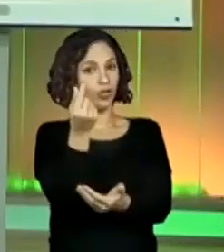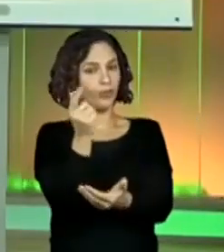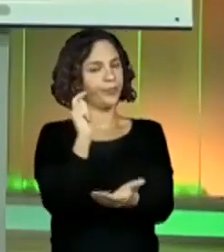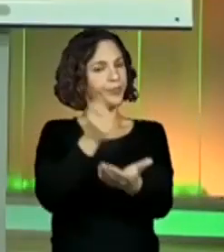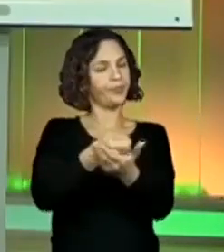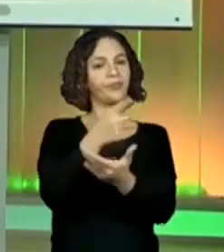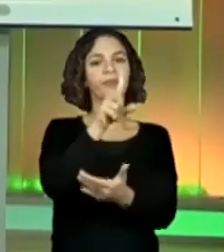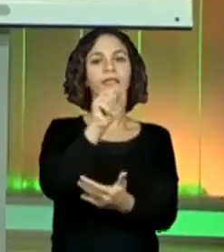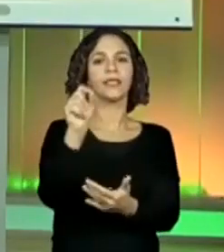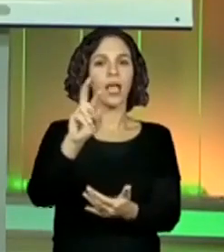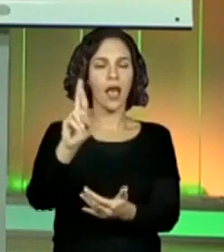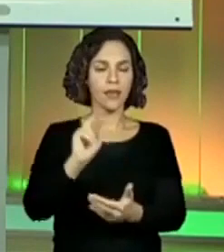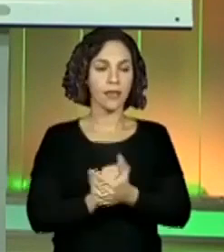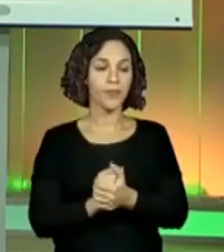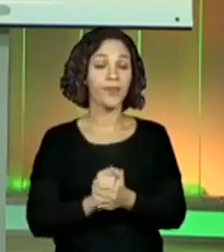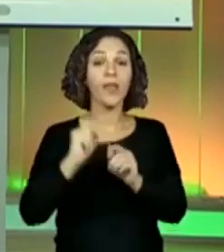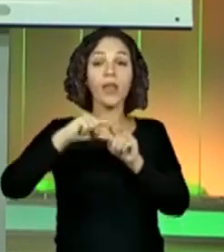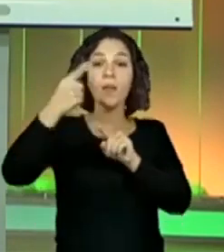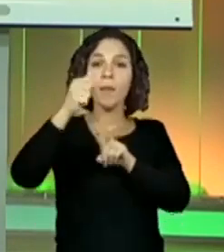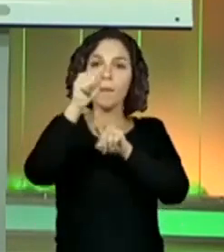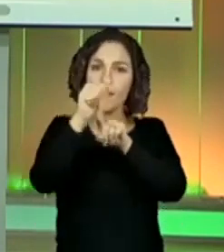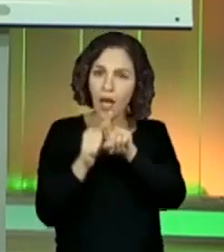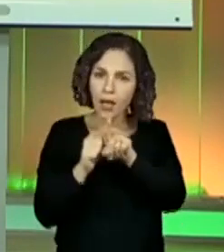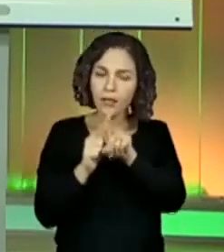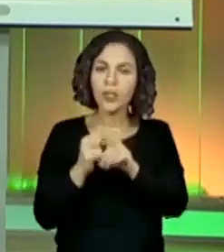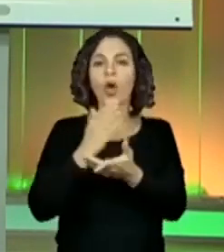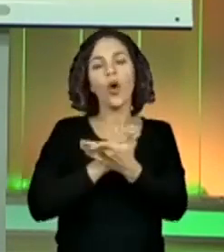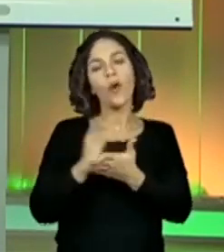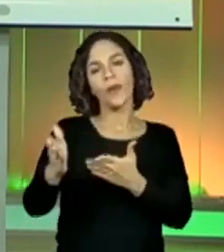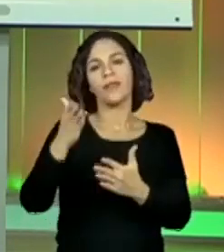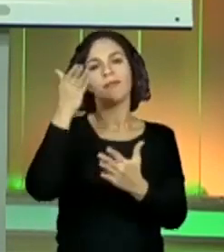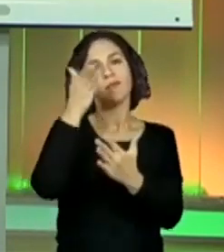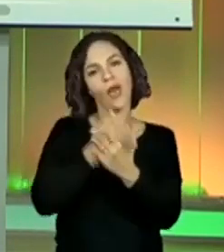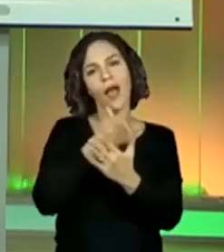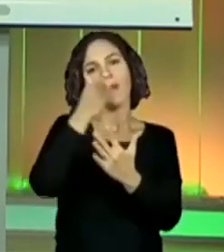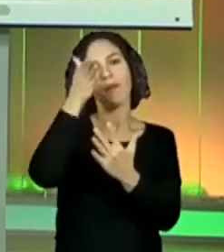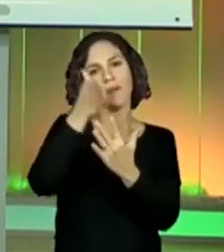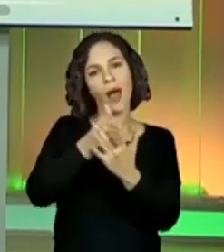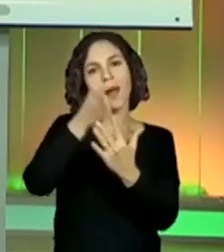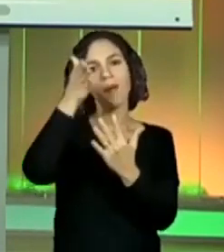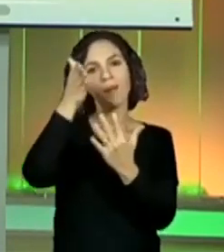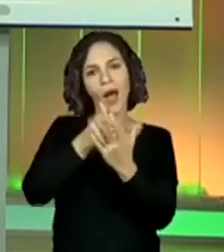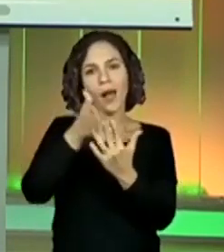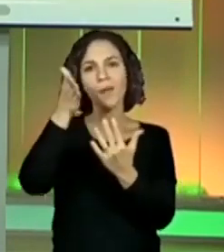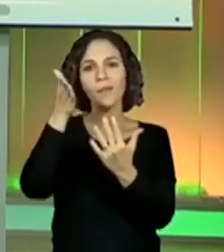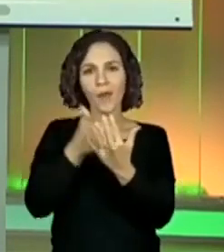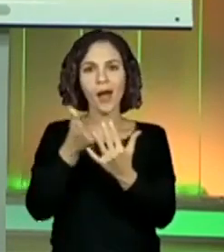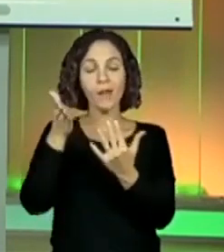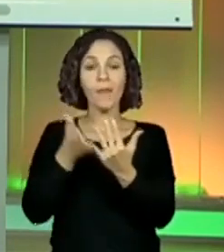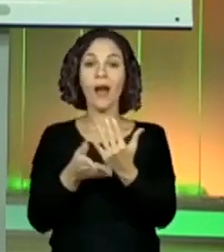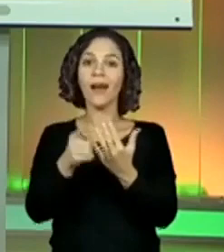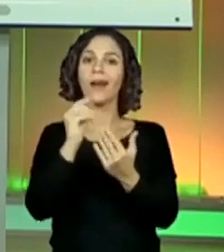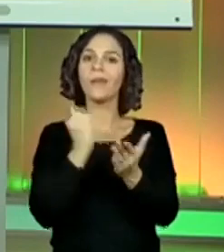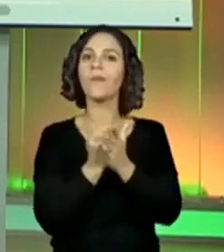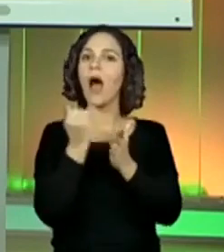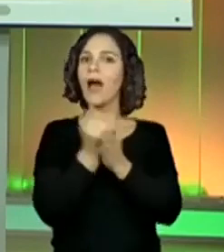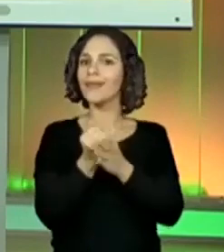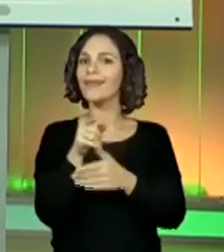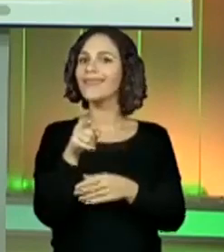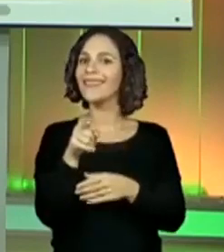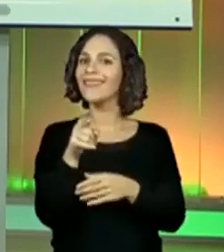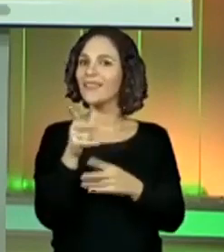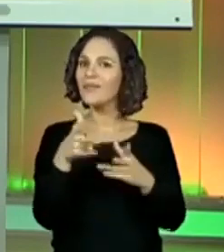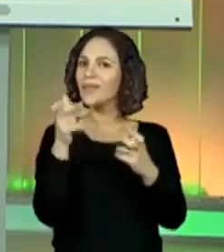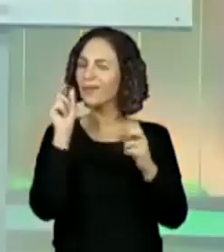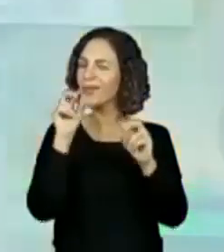depois, no mês seguinte, você começa a pagar as parcelas. Você percebeu que tem um pagamentozinho a mais aí? Ele é um pouquinho